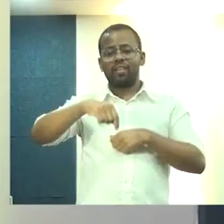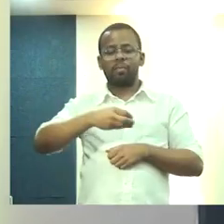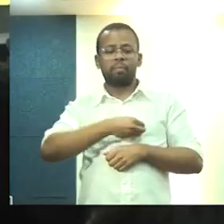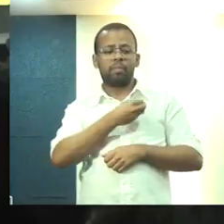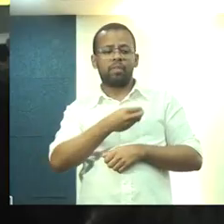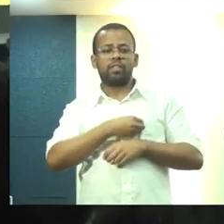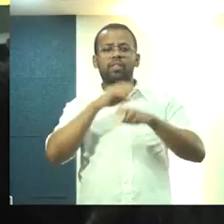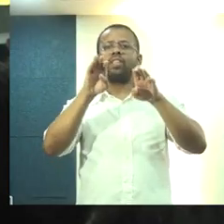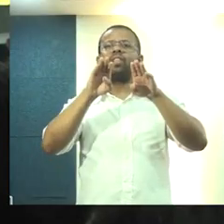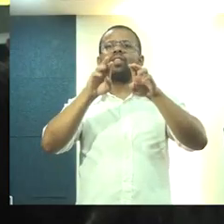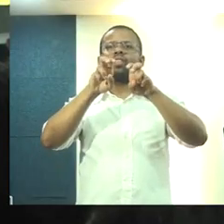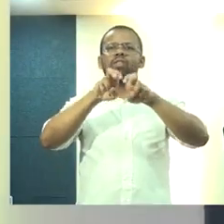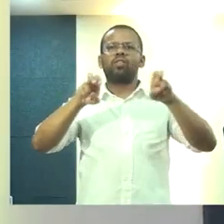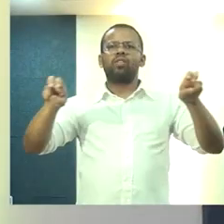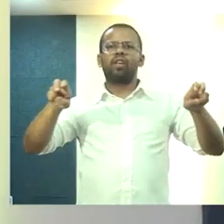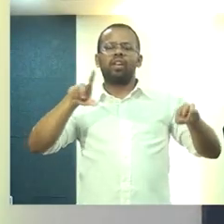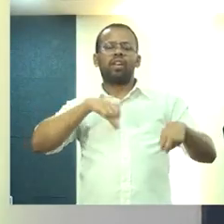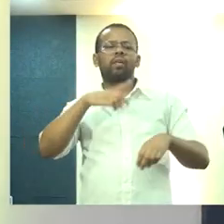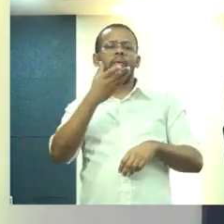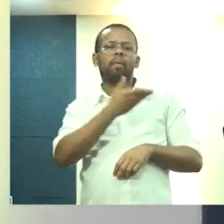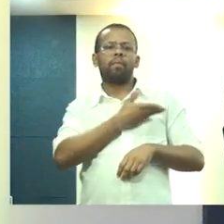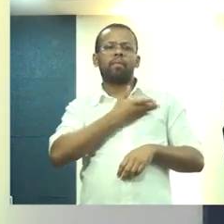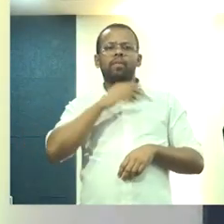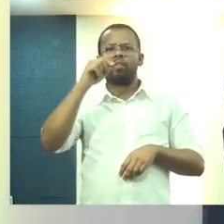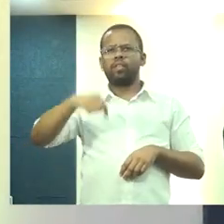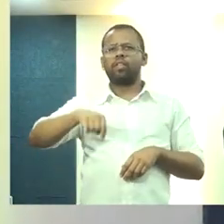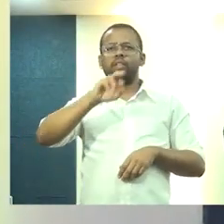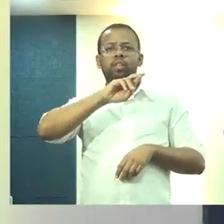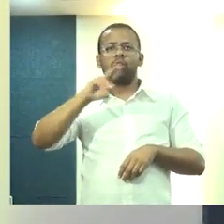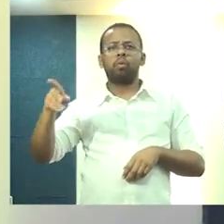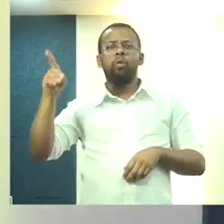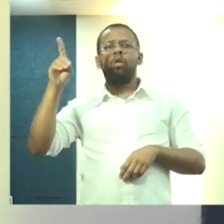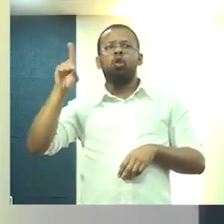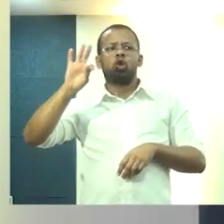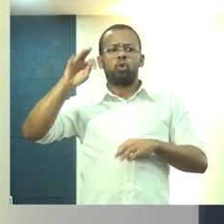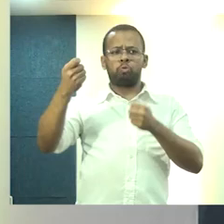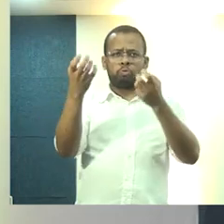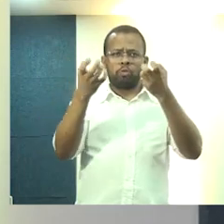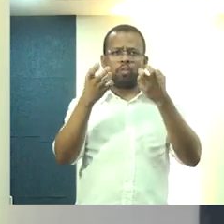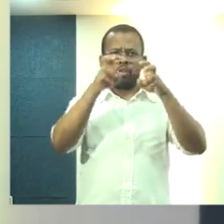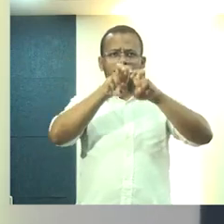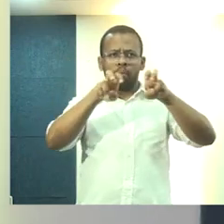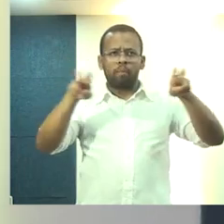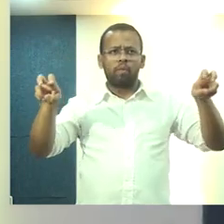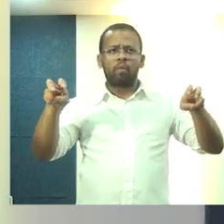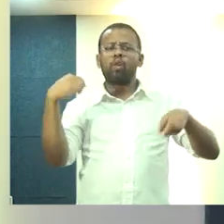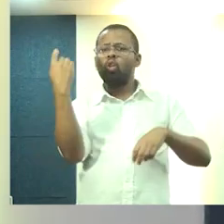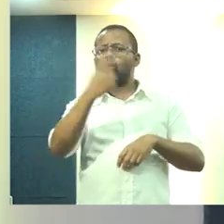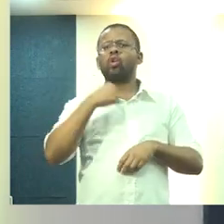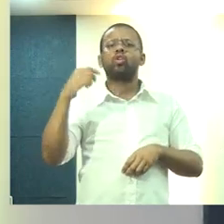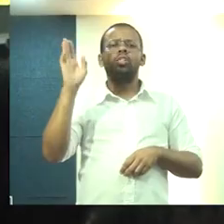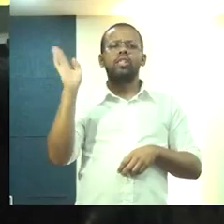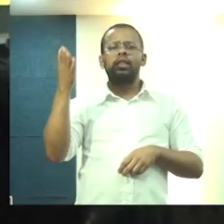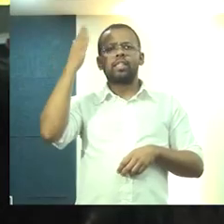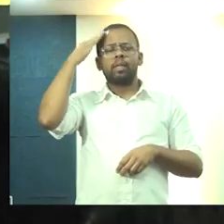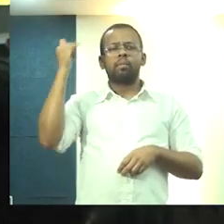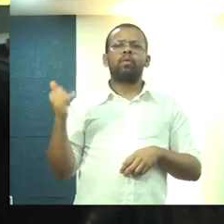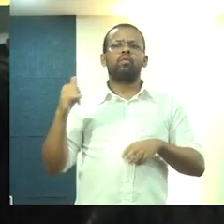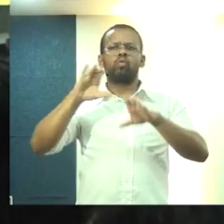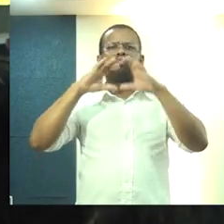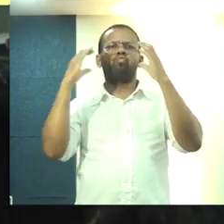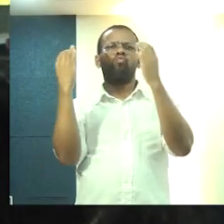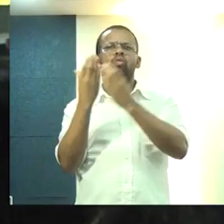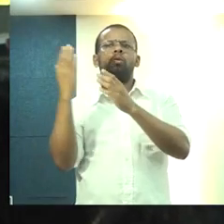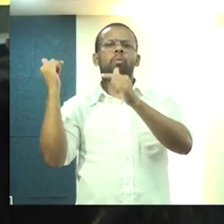Tem amigos nessa mesa. Todo mundo que quer vir aqui nessa mesa. A gente sabe como é enfrentar o debate